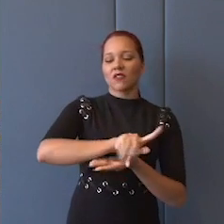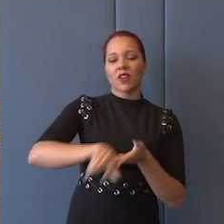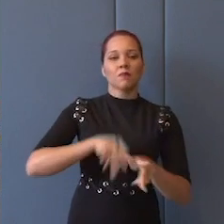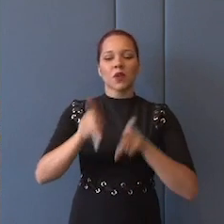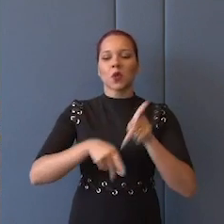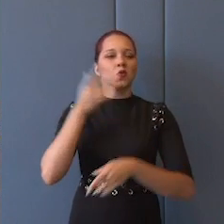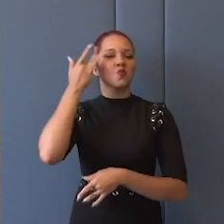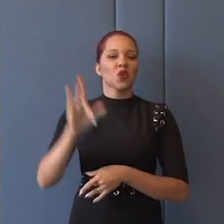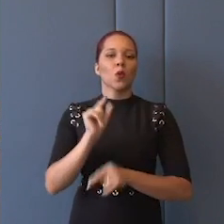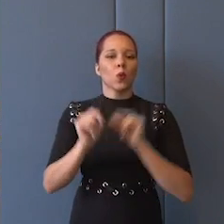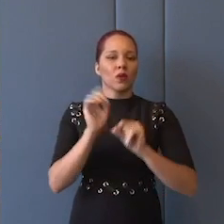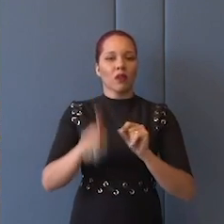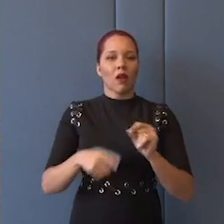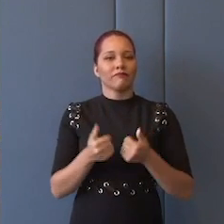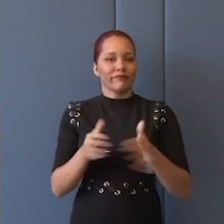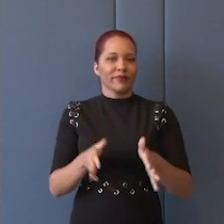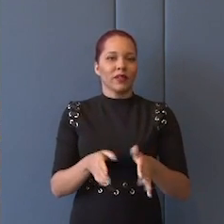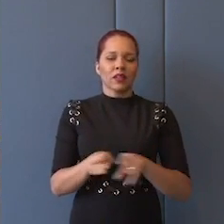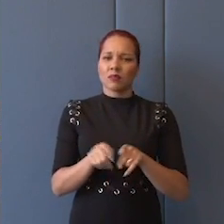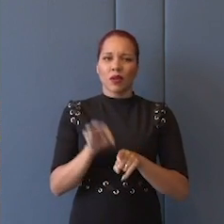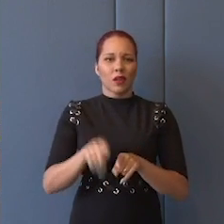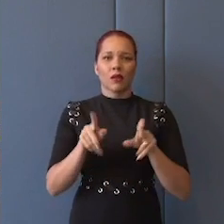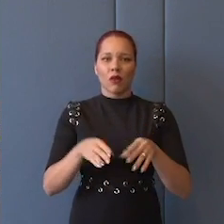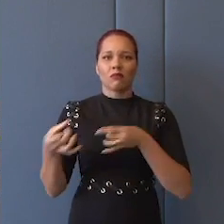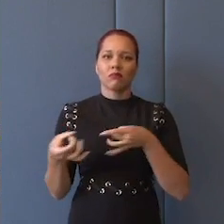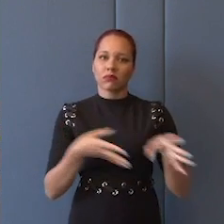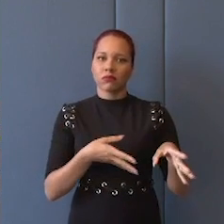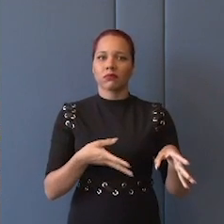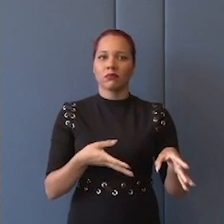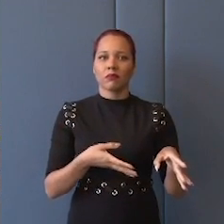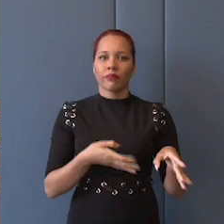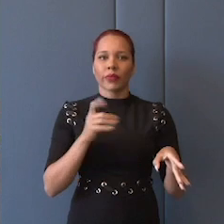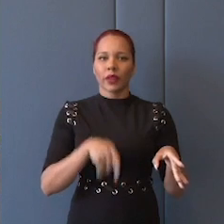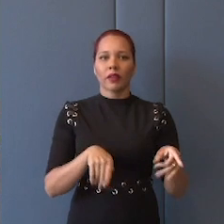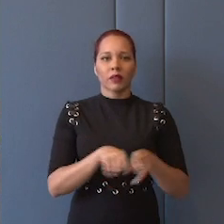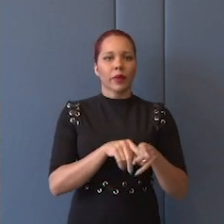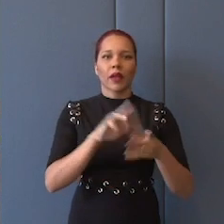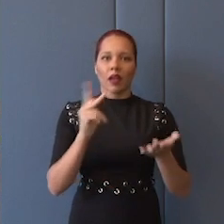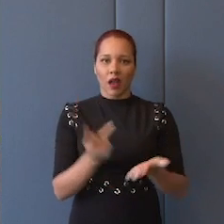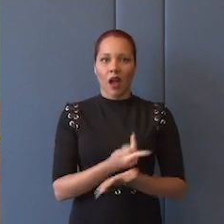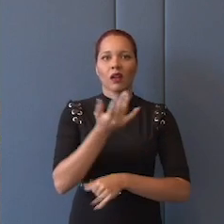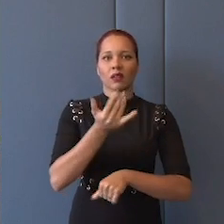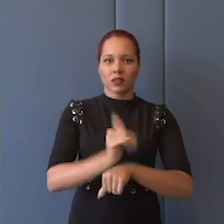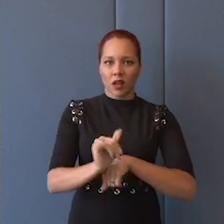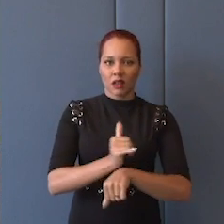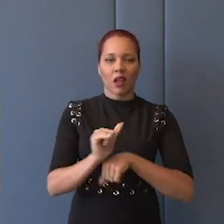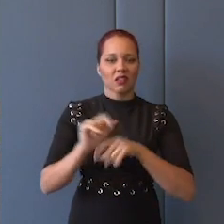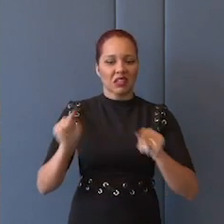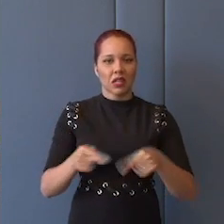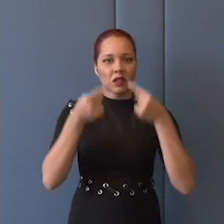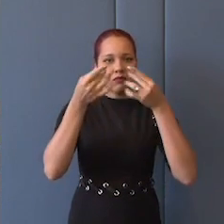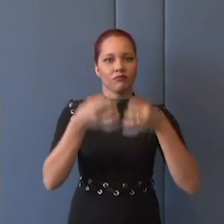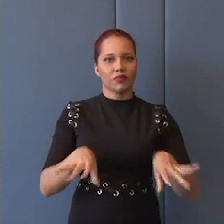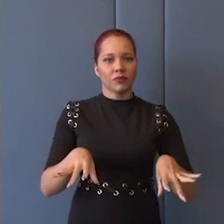o que é, então não vou... Não, isso também é jogar fora o tabuleiro, isso também é jogar fora a tensão, que é